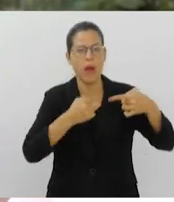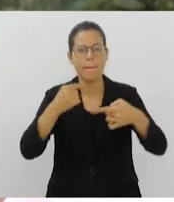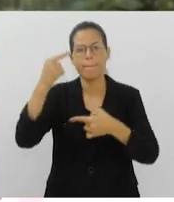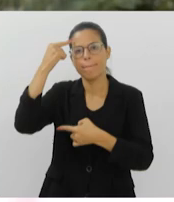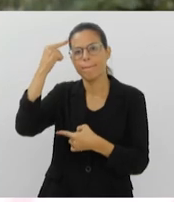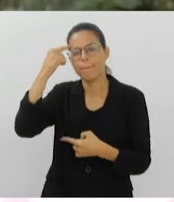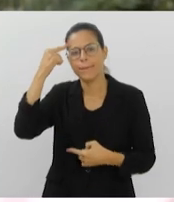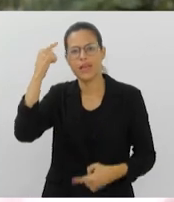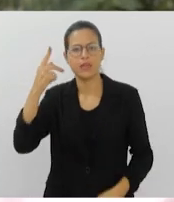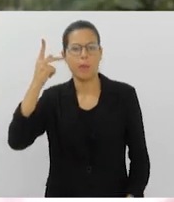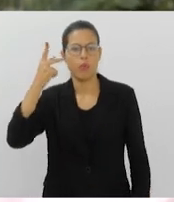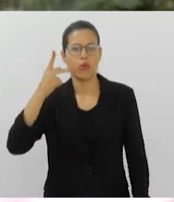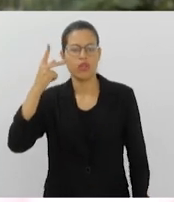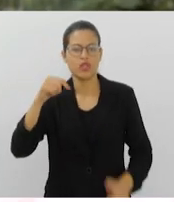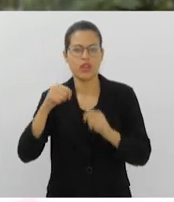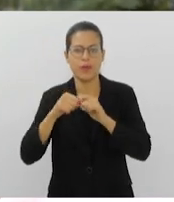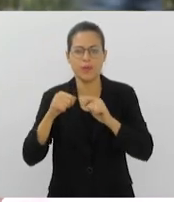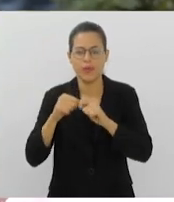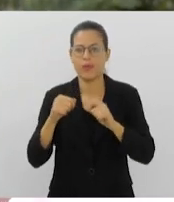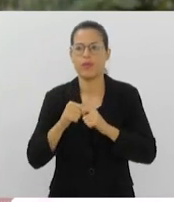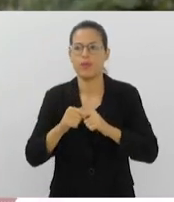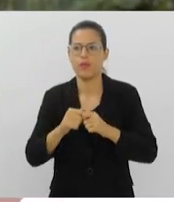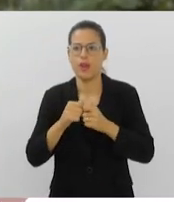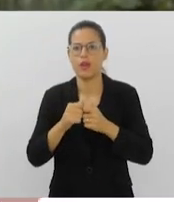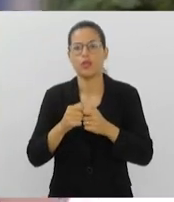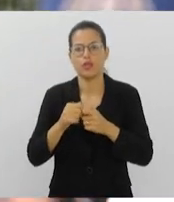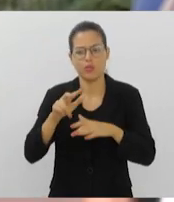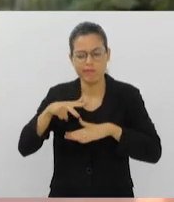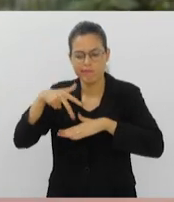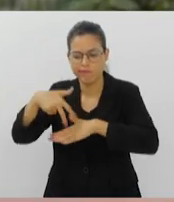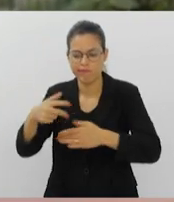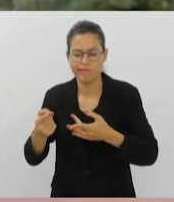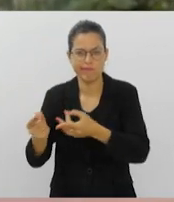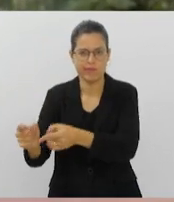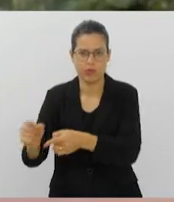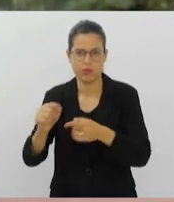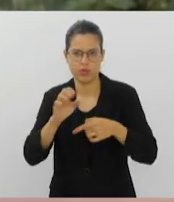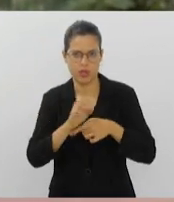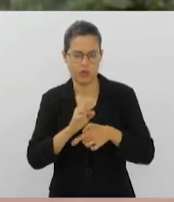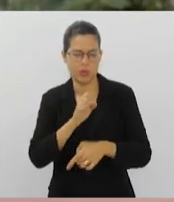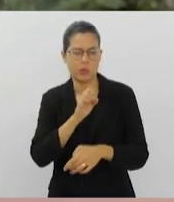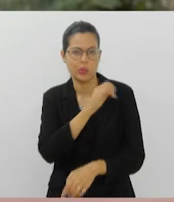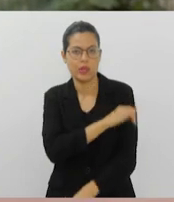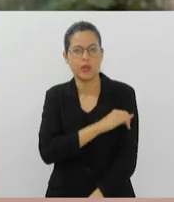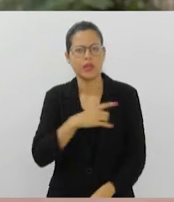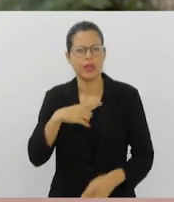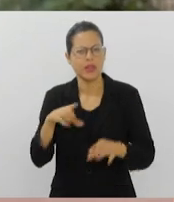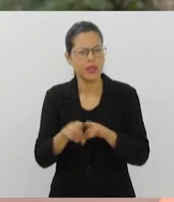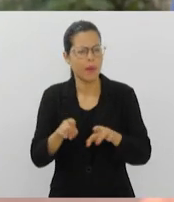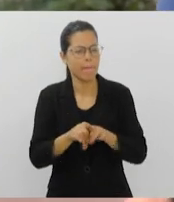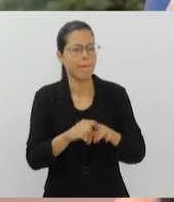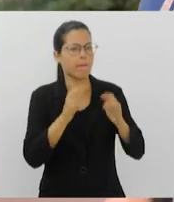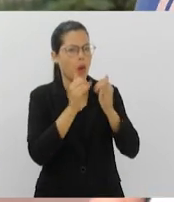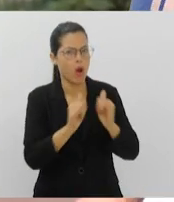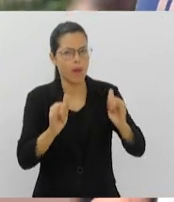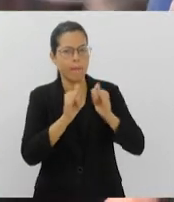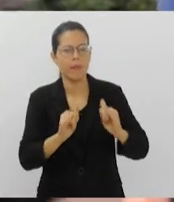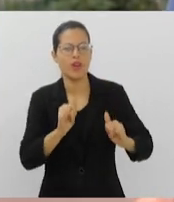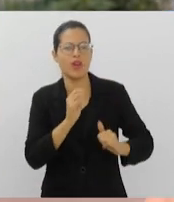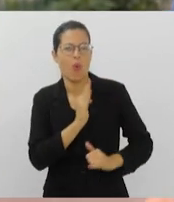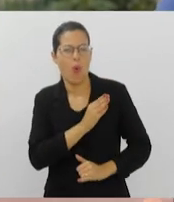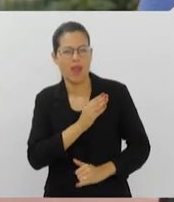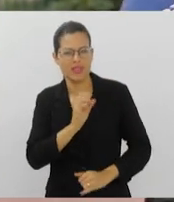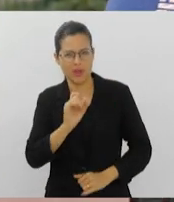e faz o enfrentamento no Estado do Rio. E existe também uma campanha, que é chamada Campanha Coração Azul, que tem o principal